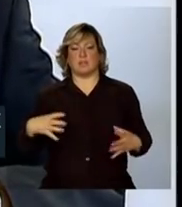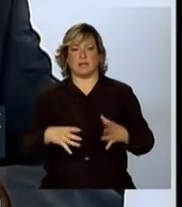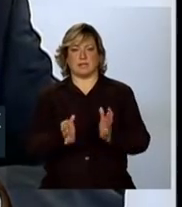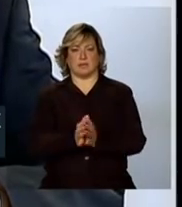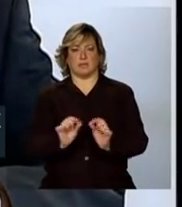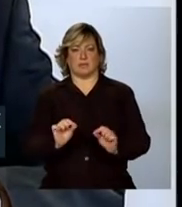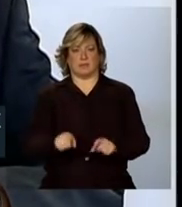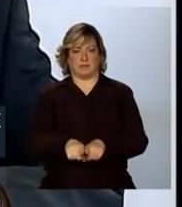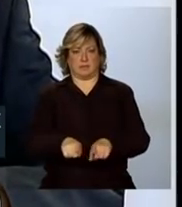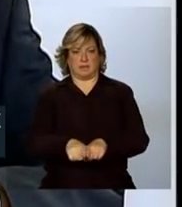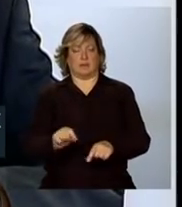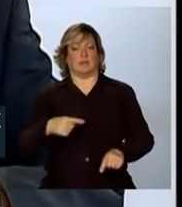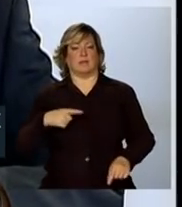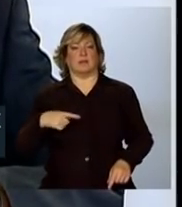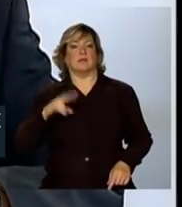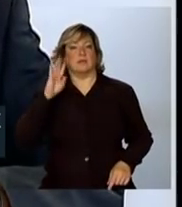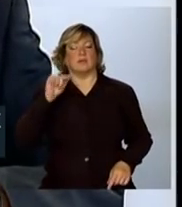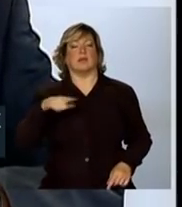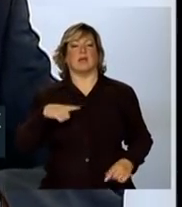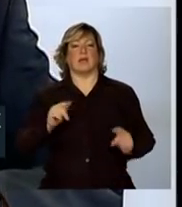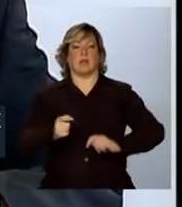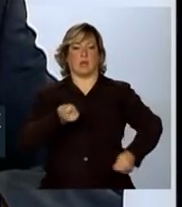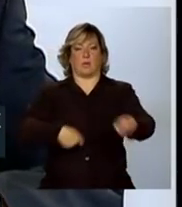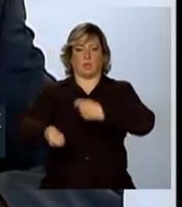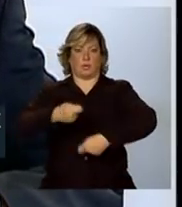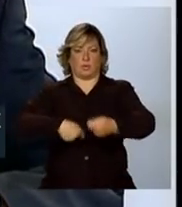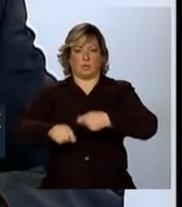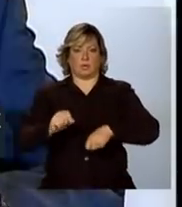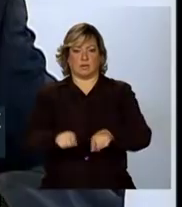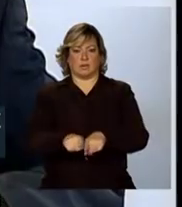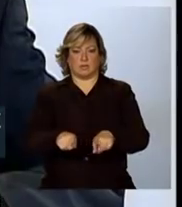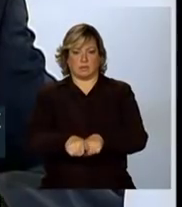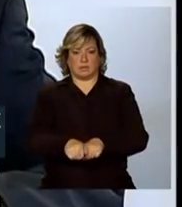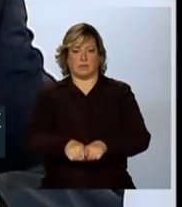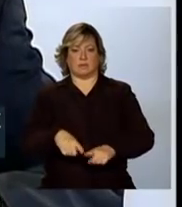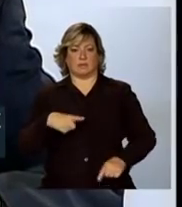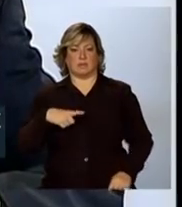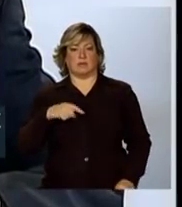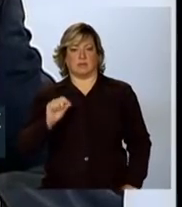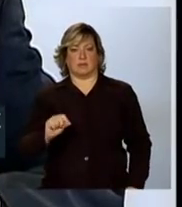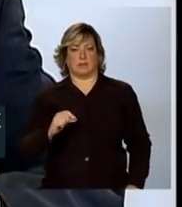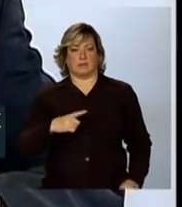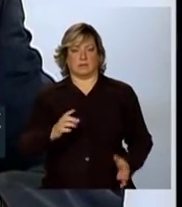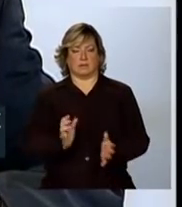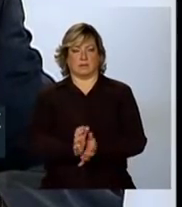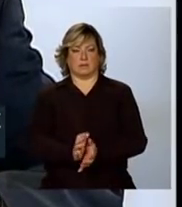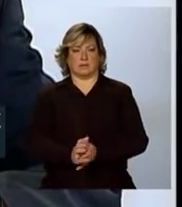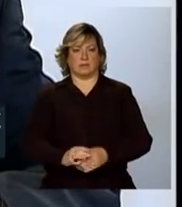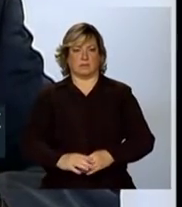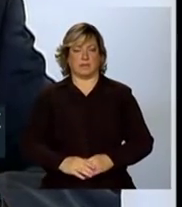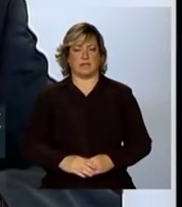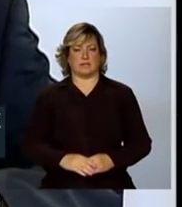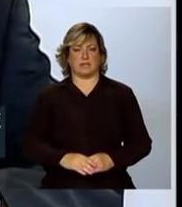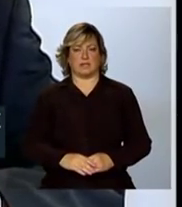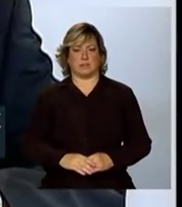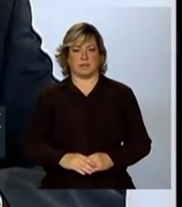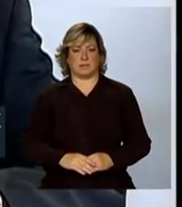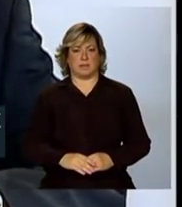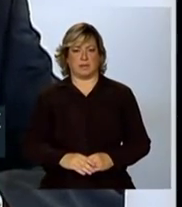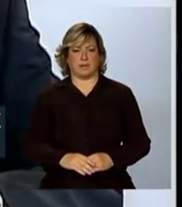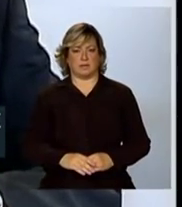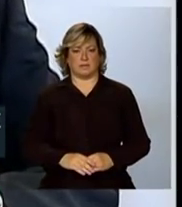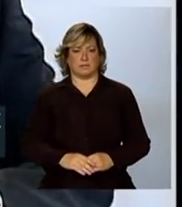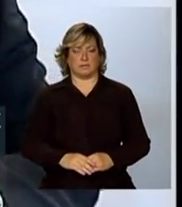desastres sobre a saúde e a economia continuará sendo importante no mundo e na região.